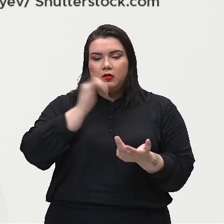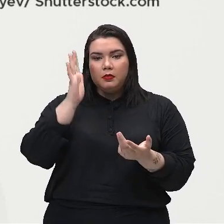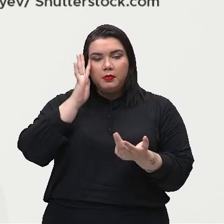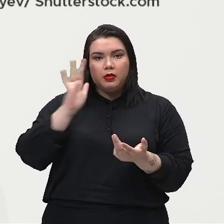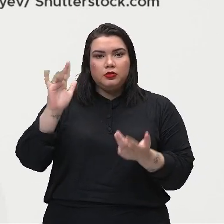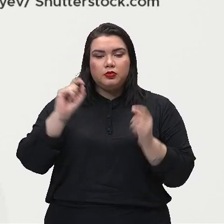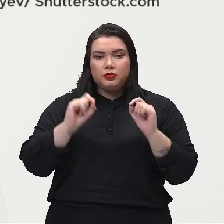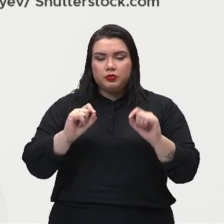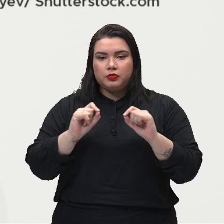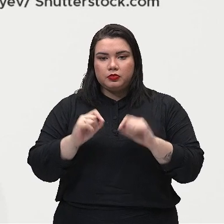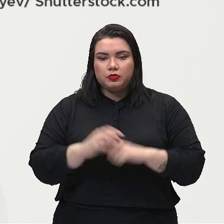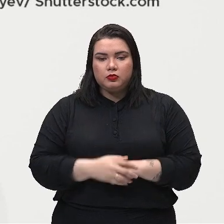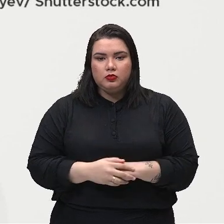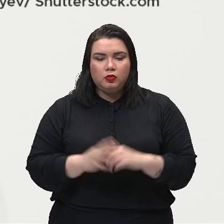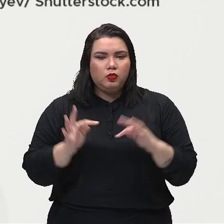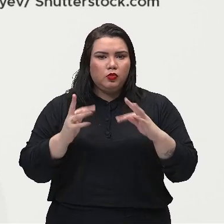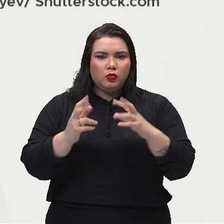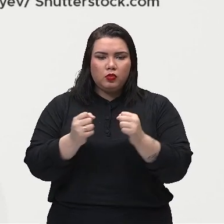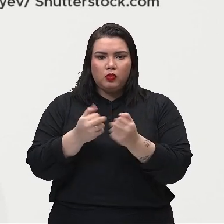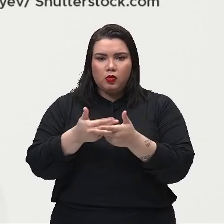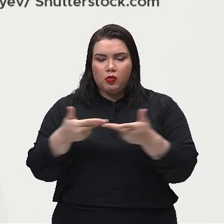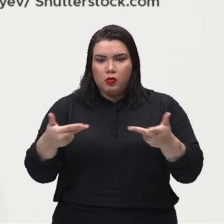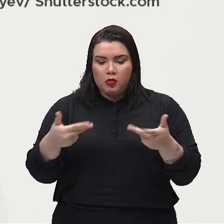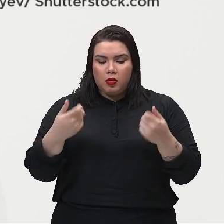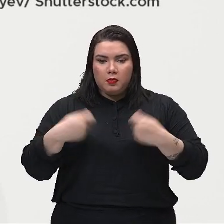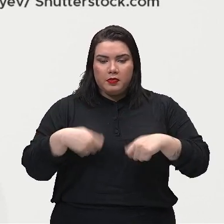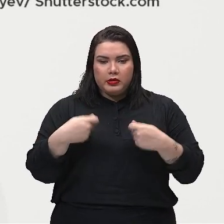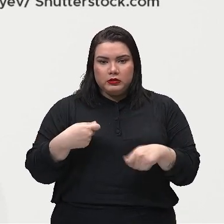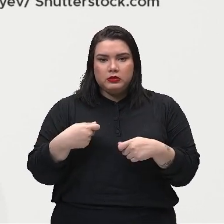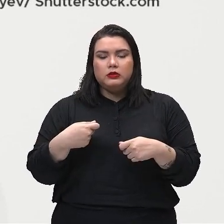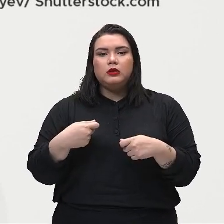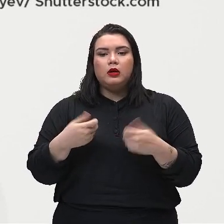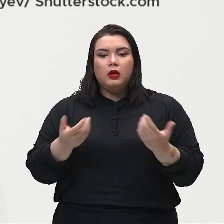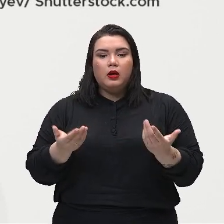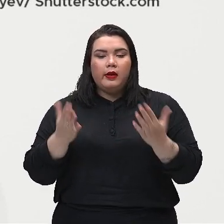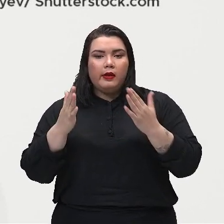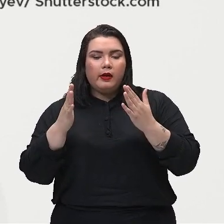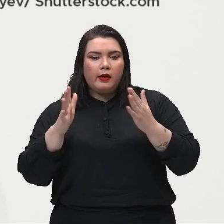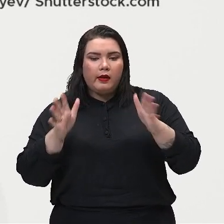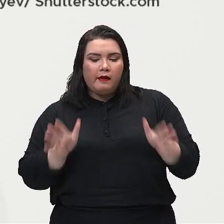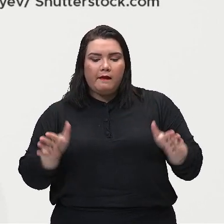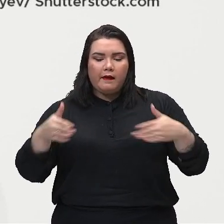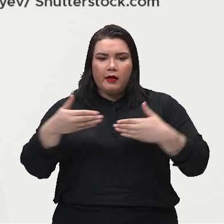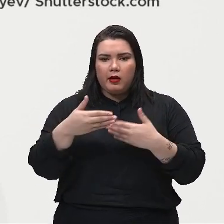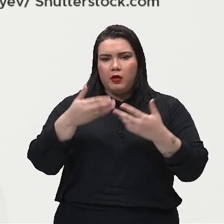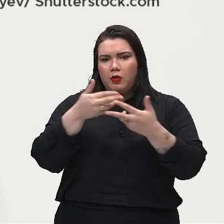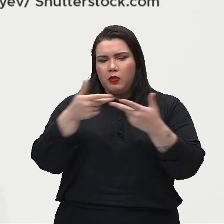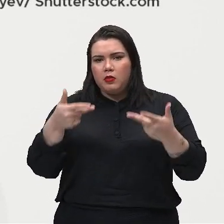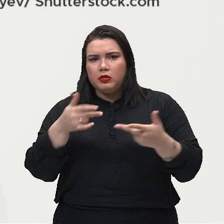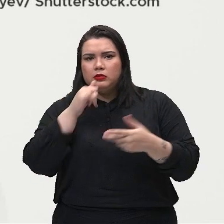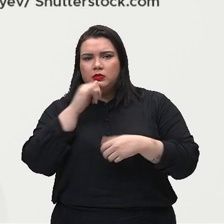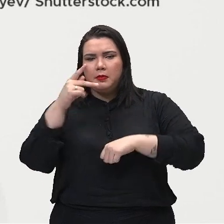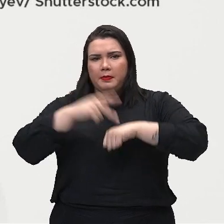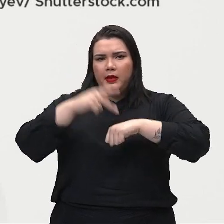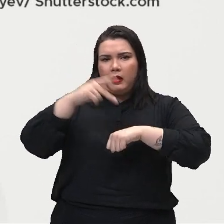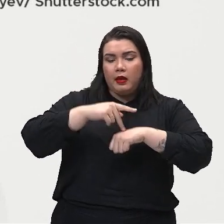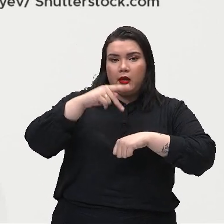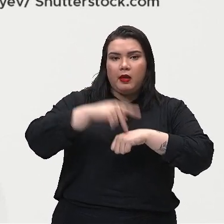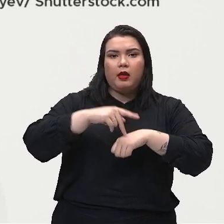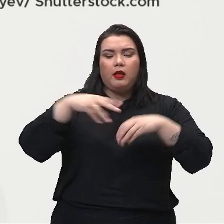tudo que você tivesse que transportar em caixas, cascalho, terra,